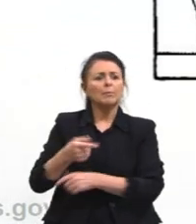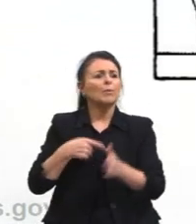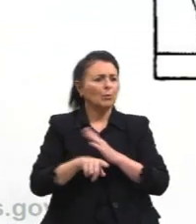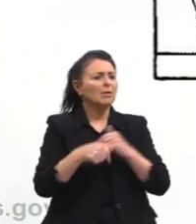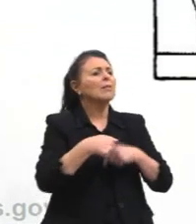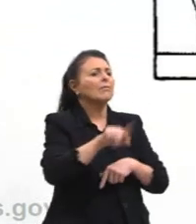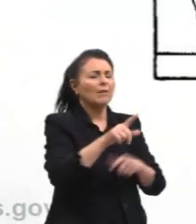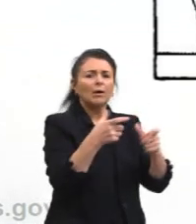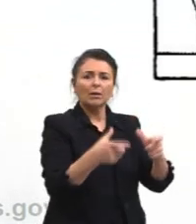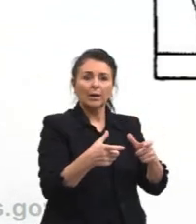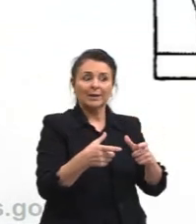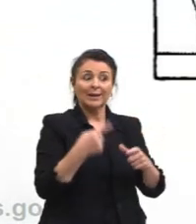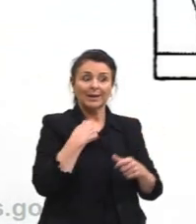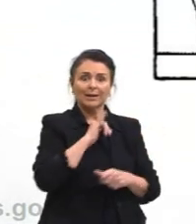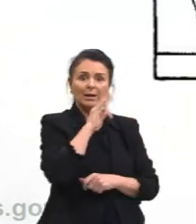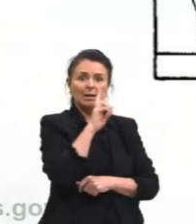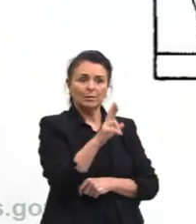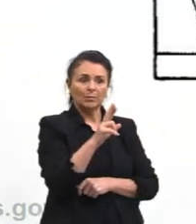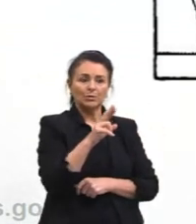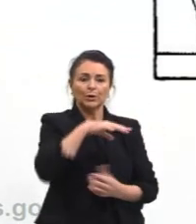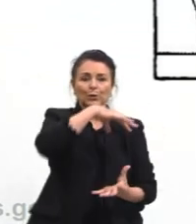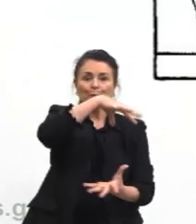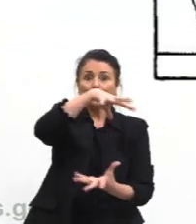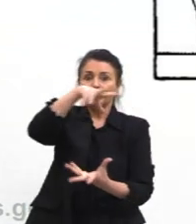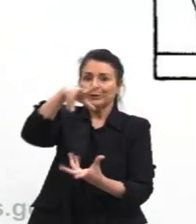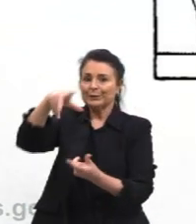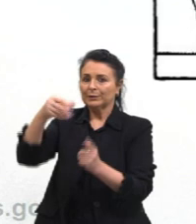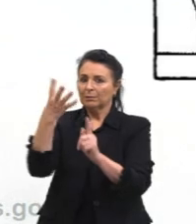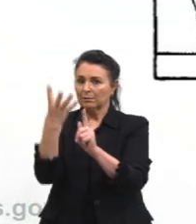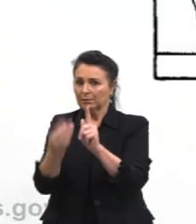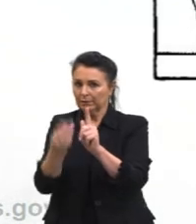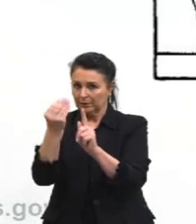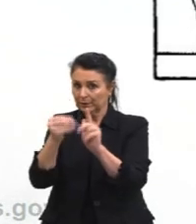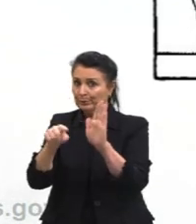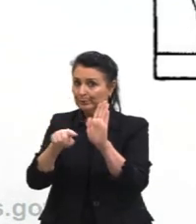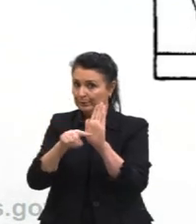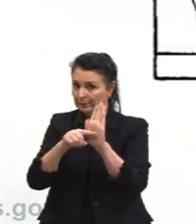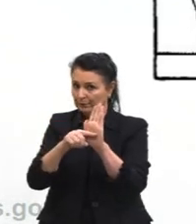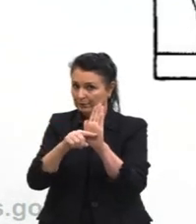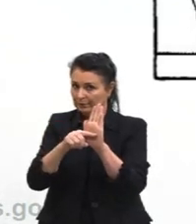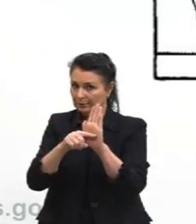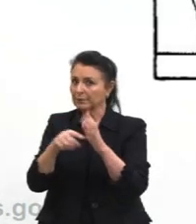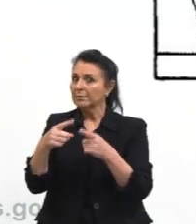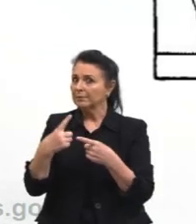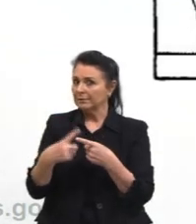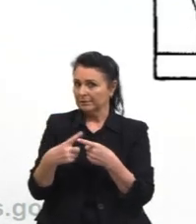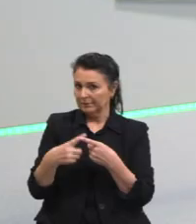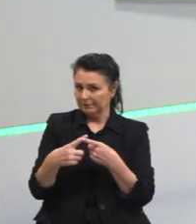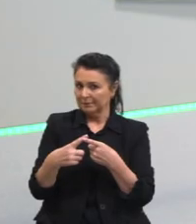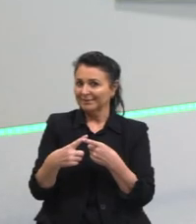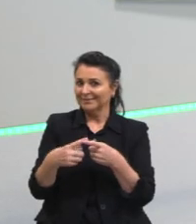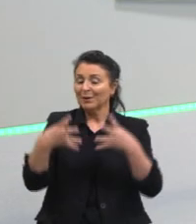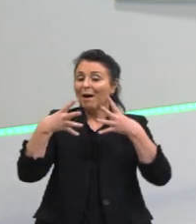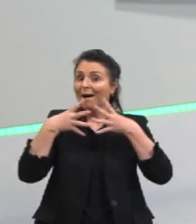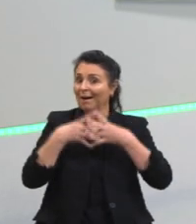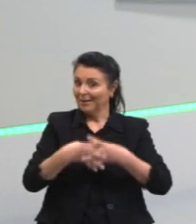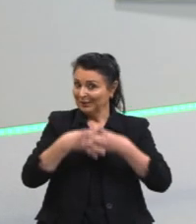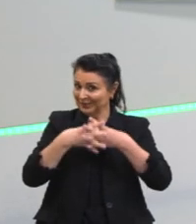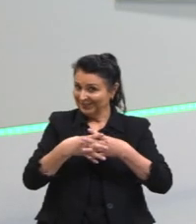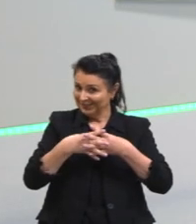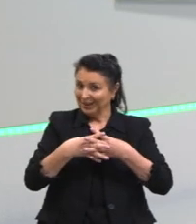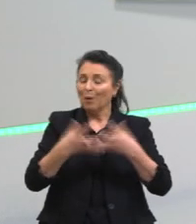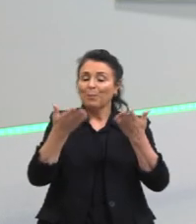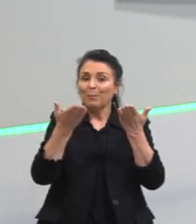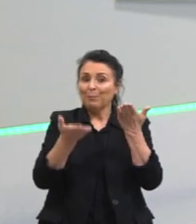Aí o Garfield fala, né? A um planeta cuja gravidade seja menor. Então, a gente tem essa confusão entre peso e